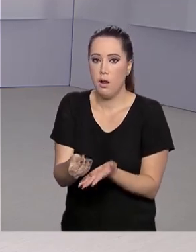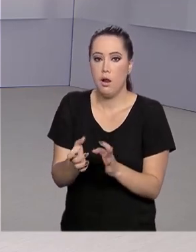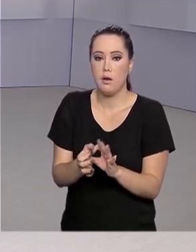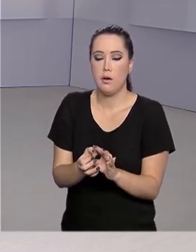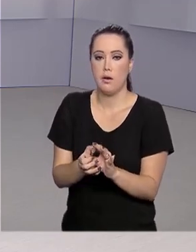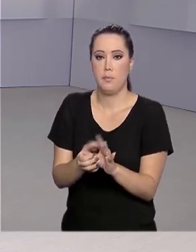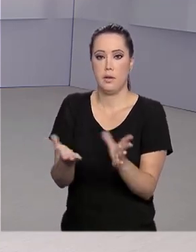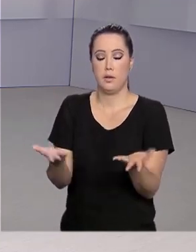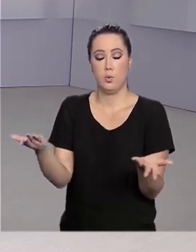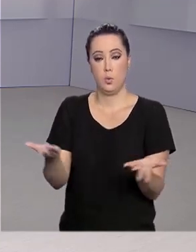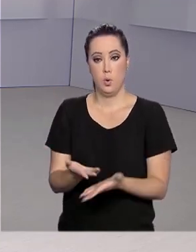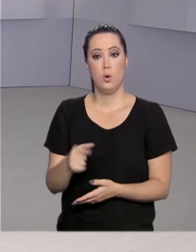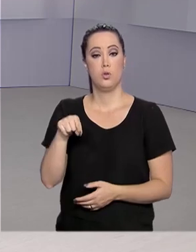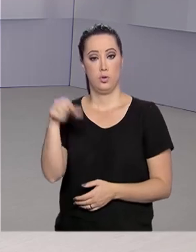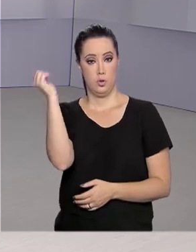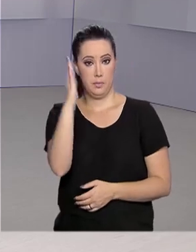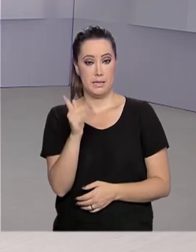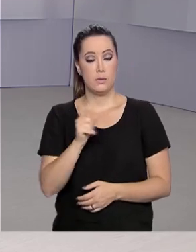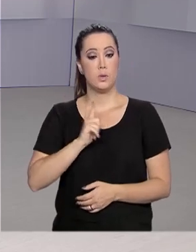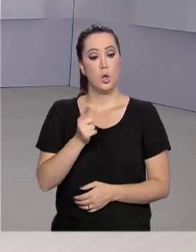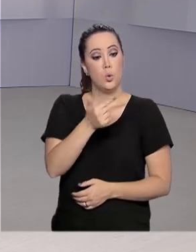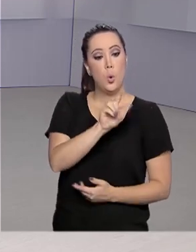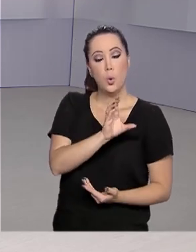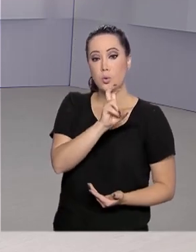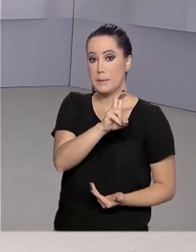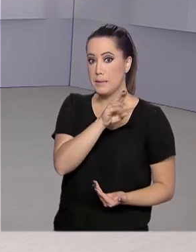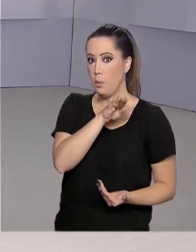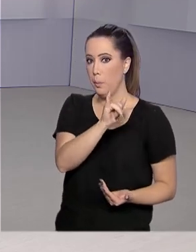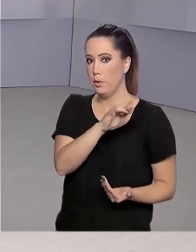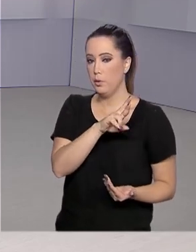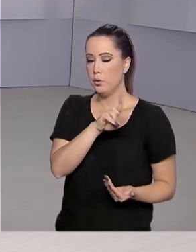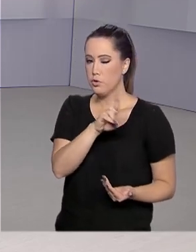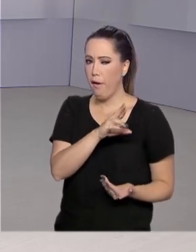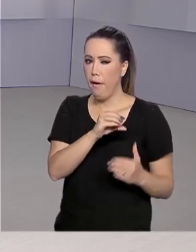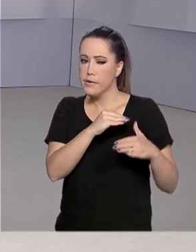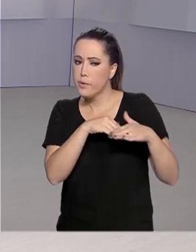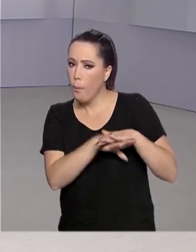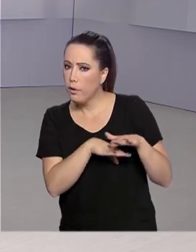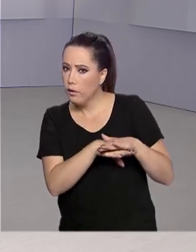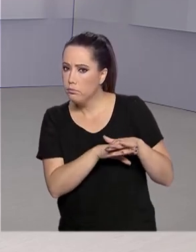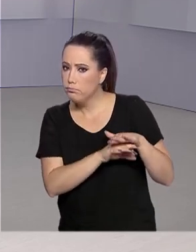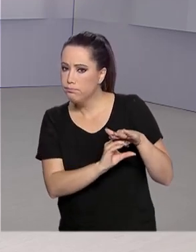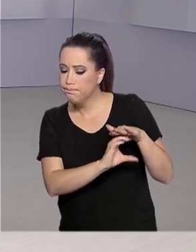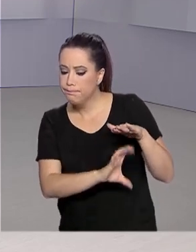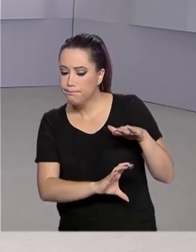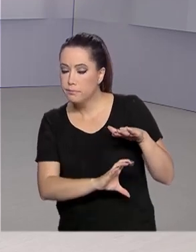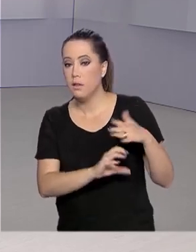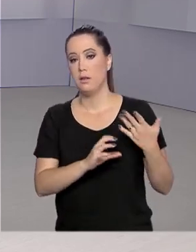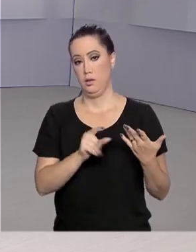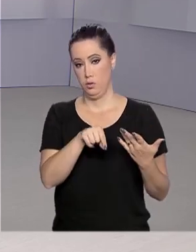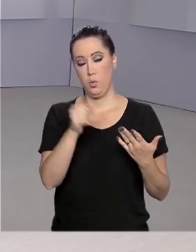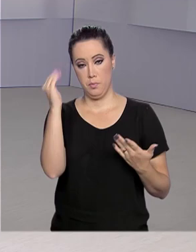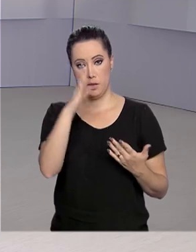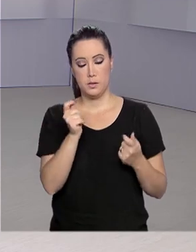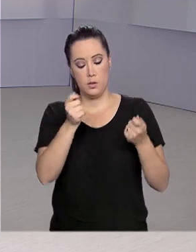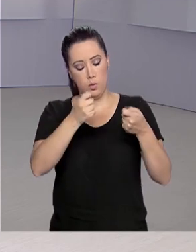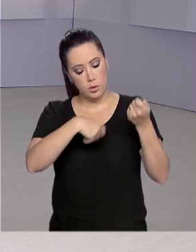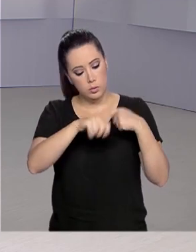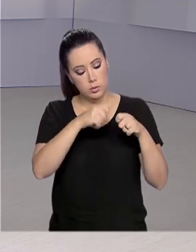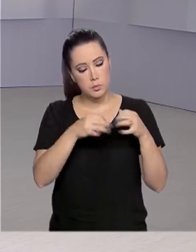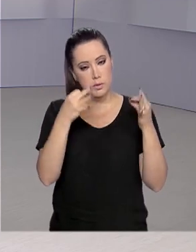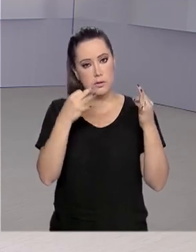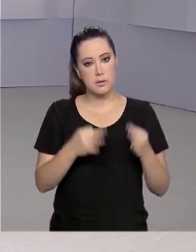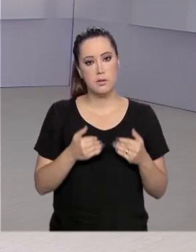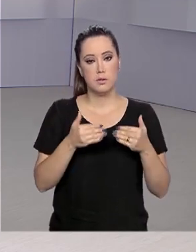hoje e que o Brasil tem outros R 5 bilhões de reserva. Segundo ele, a economia brasileira está preparada para enfrentar os